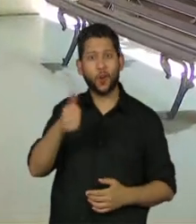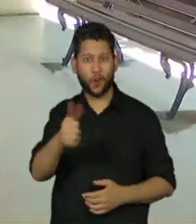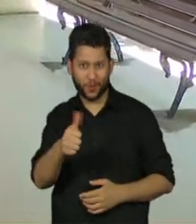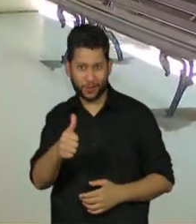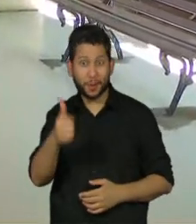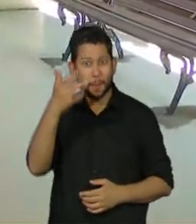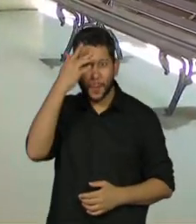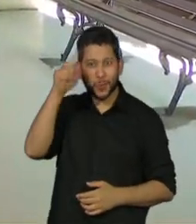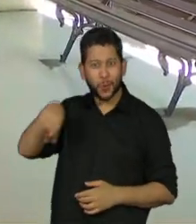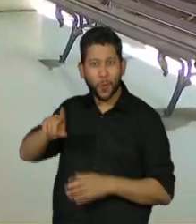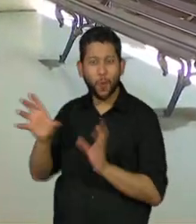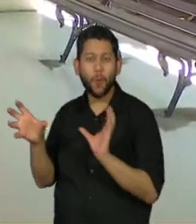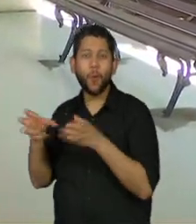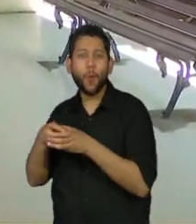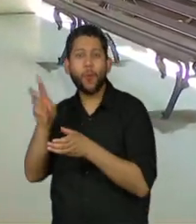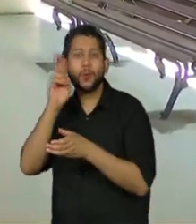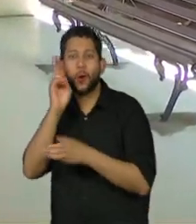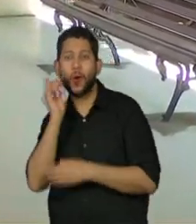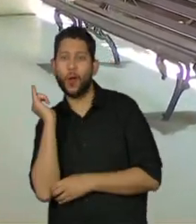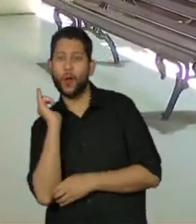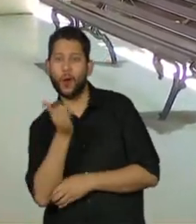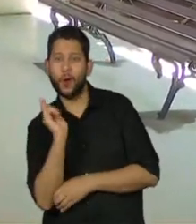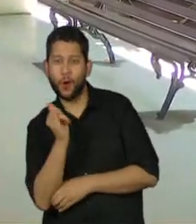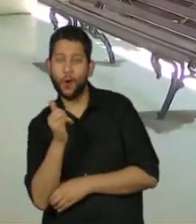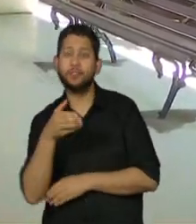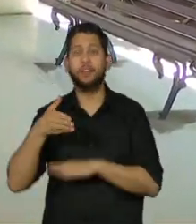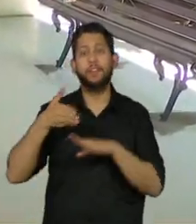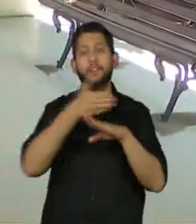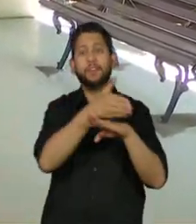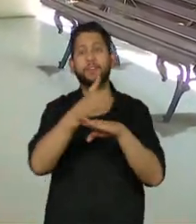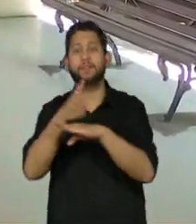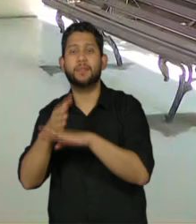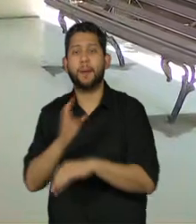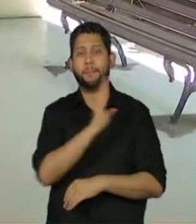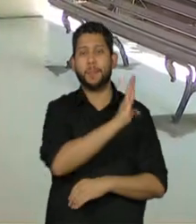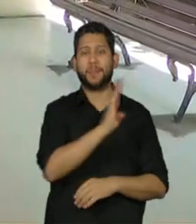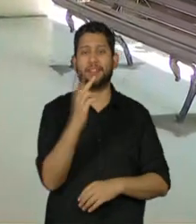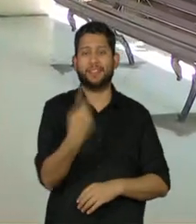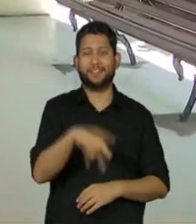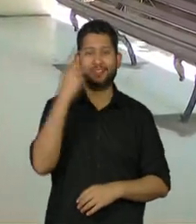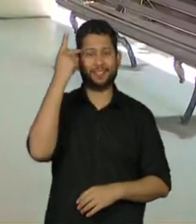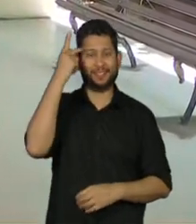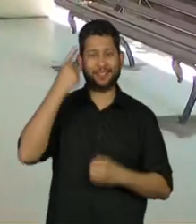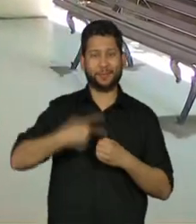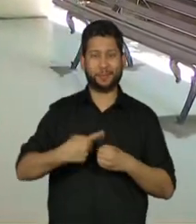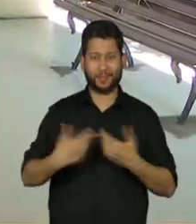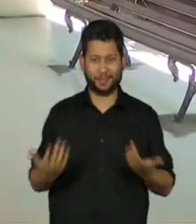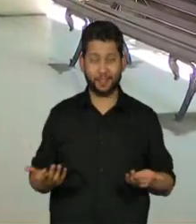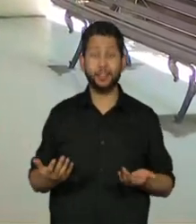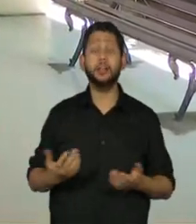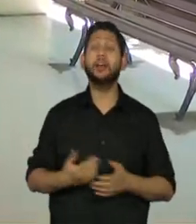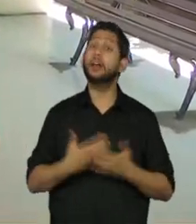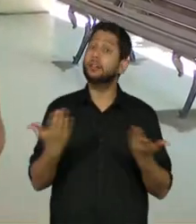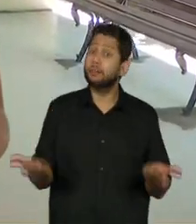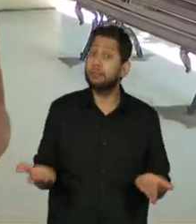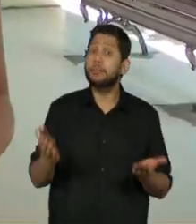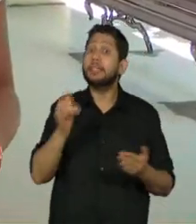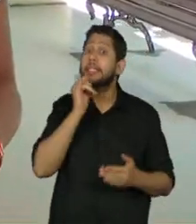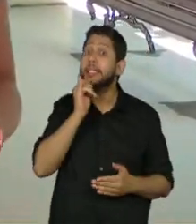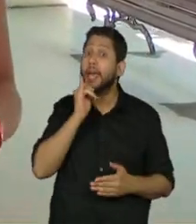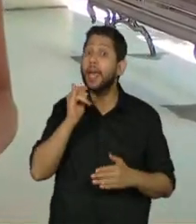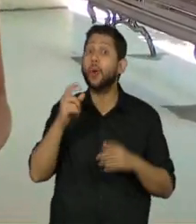contadores de história levam alegria lúdica para as bibliotecas públicas da cidade de São Paulo, em especial aquelas que ficam nas